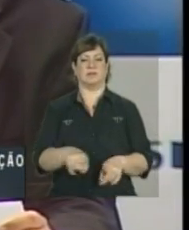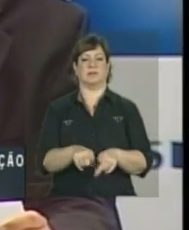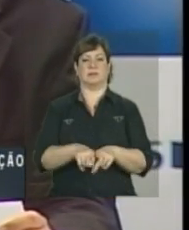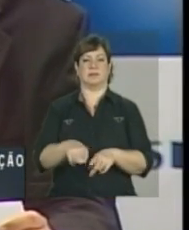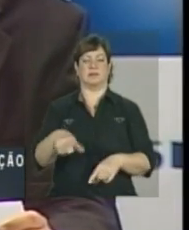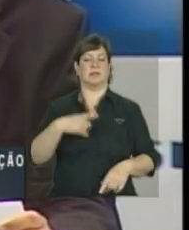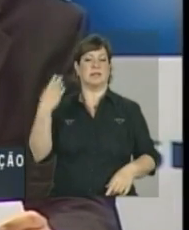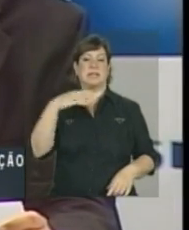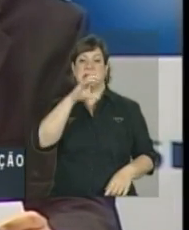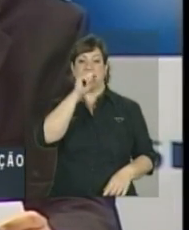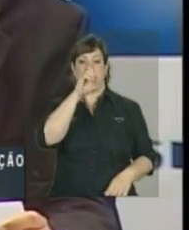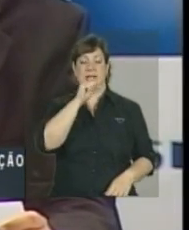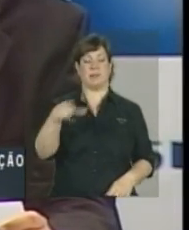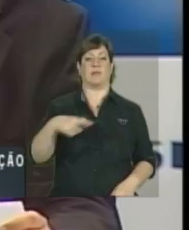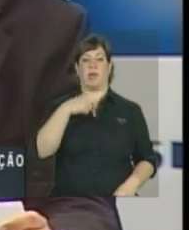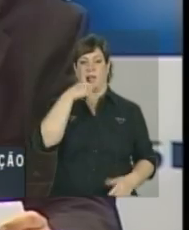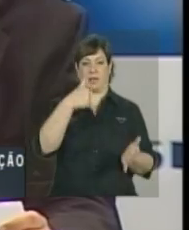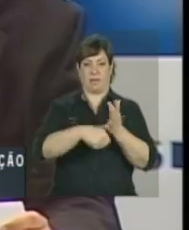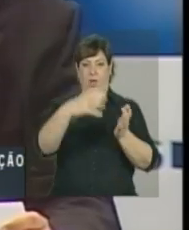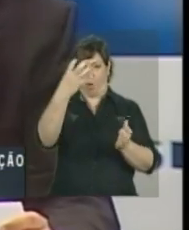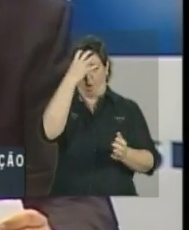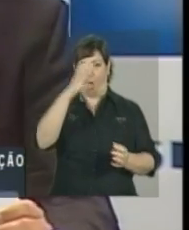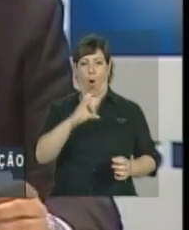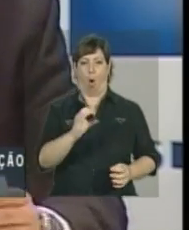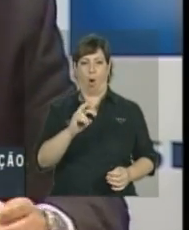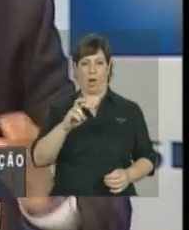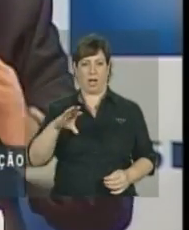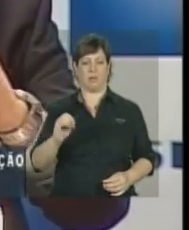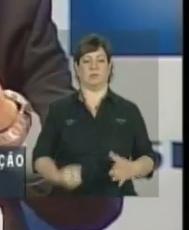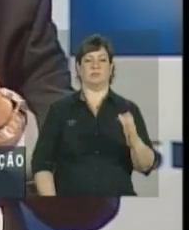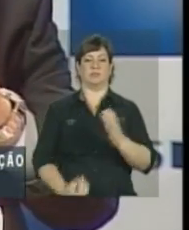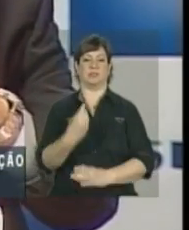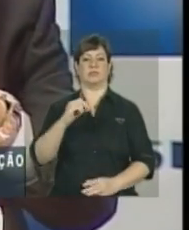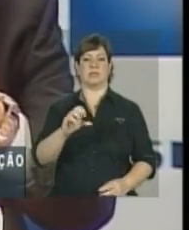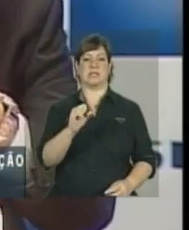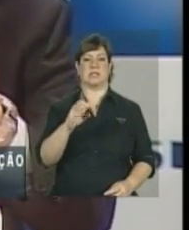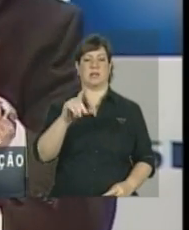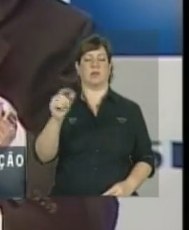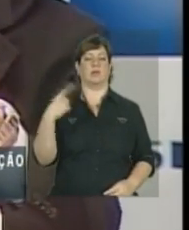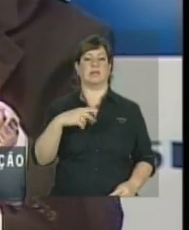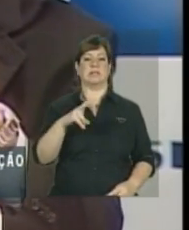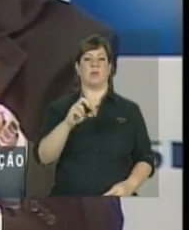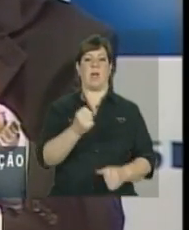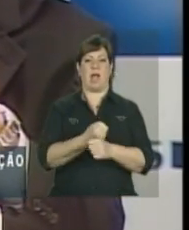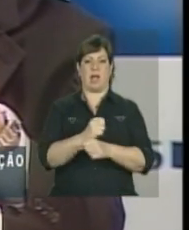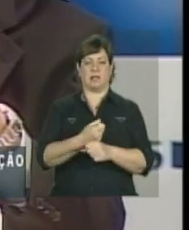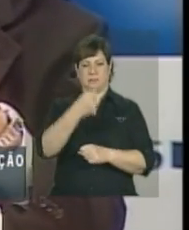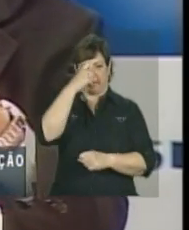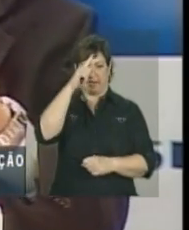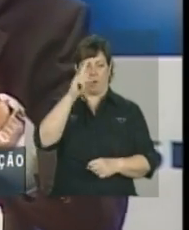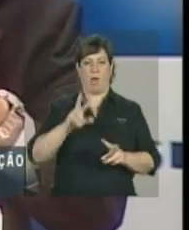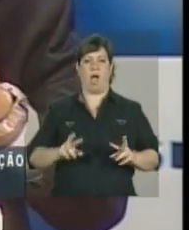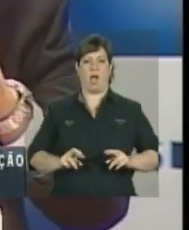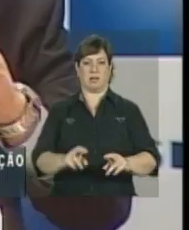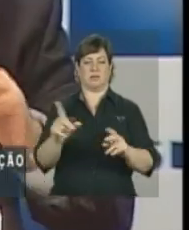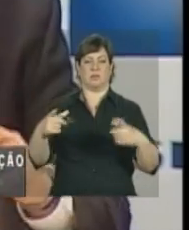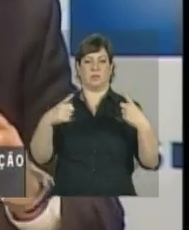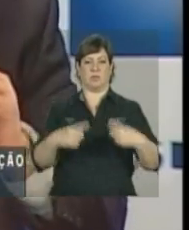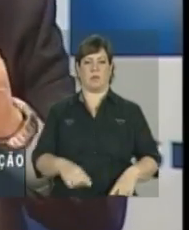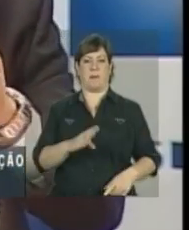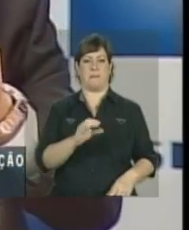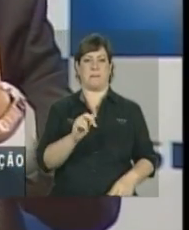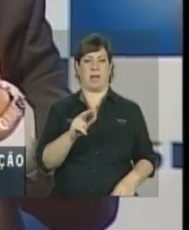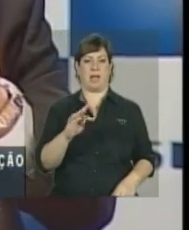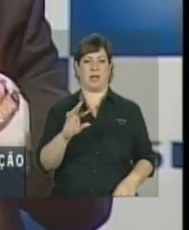os Correios lançaram um selo comemorativo, na ocasião dos 50 anos do Hospital do Câncer de Barretos, no interior. E,